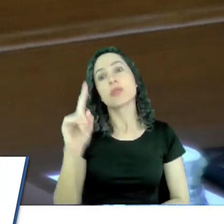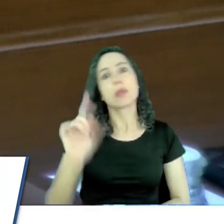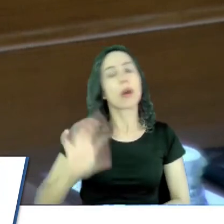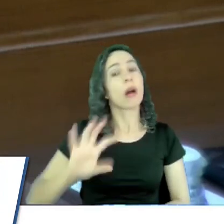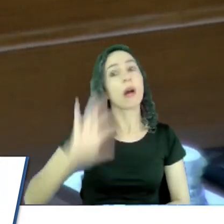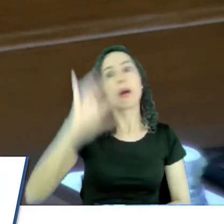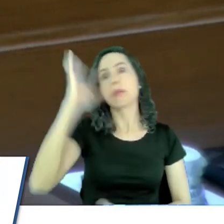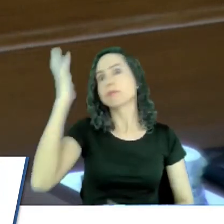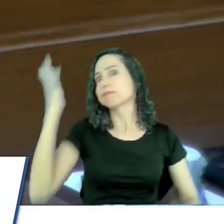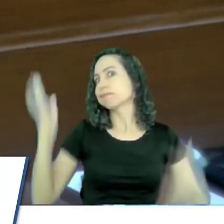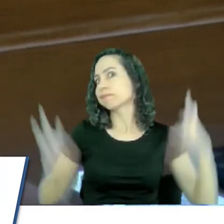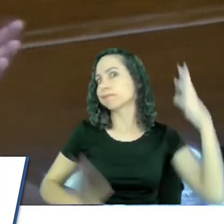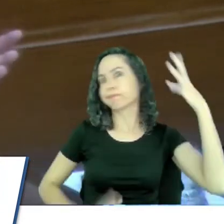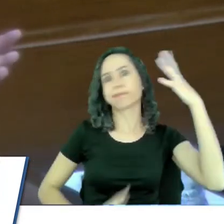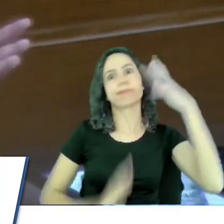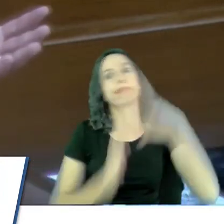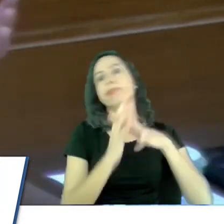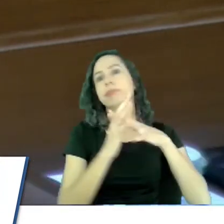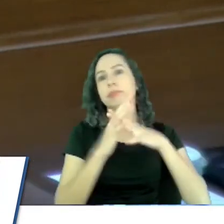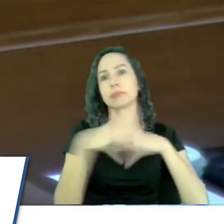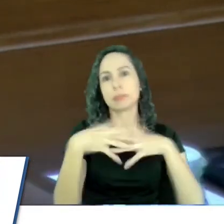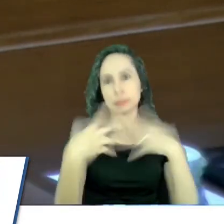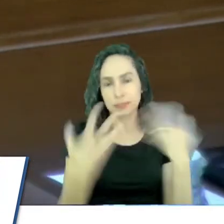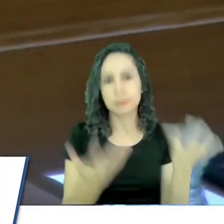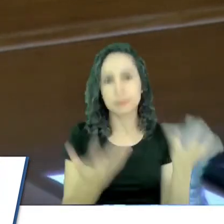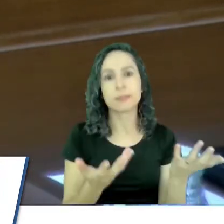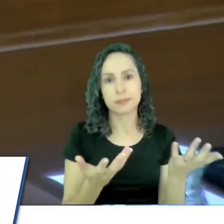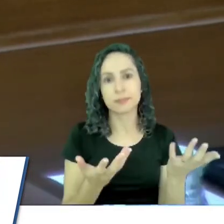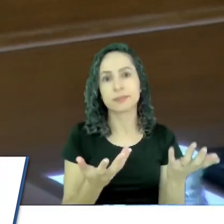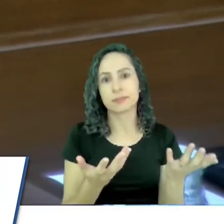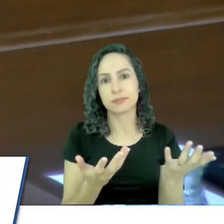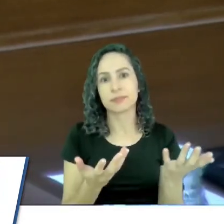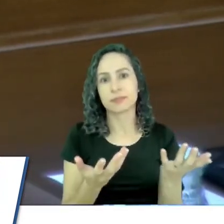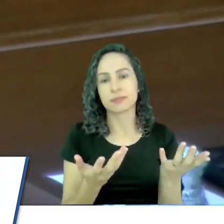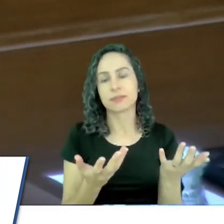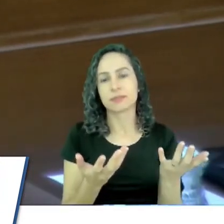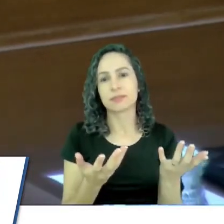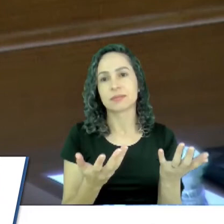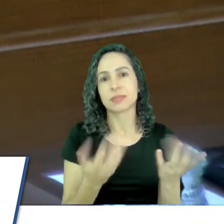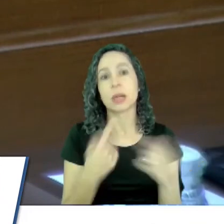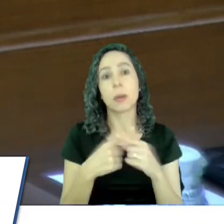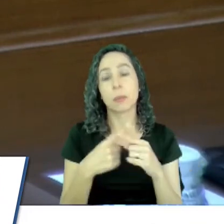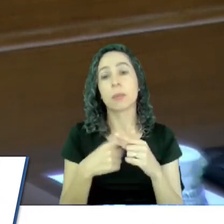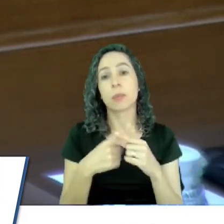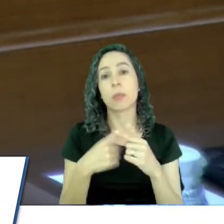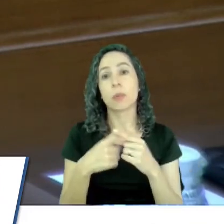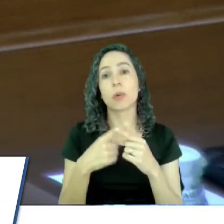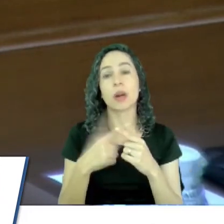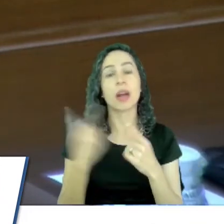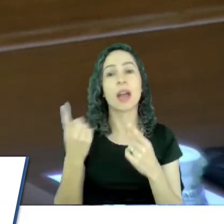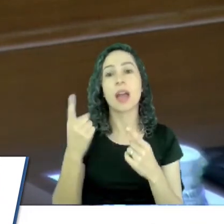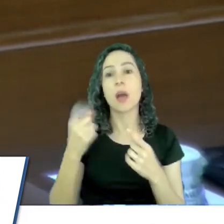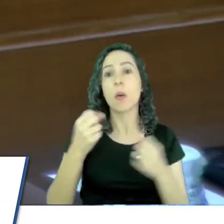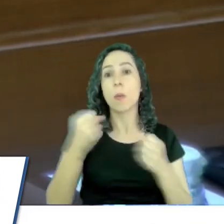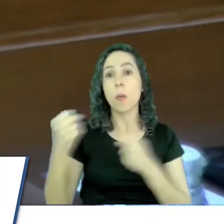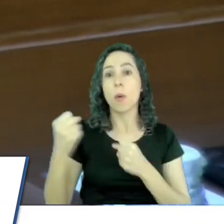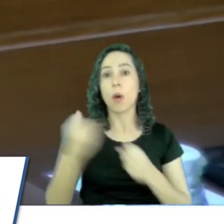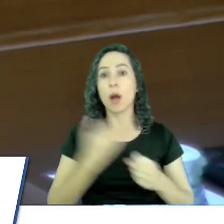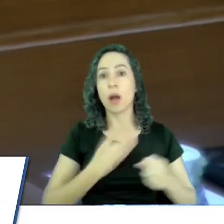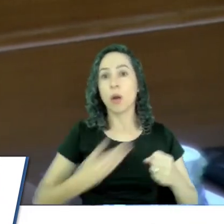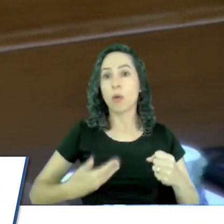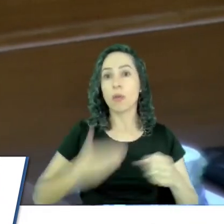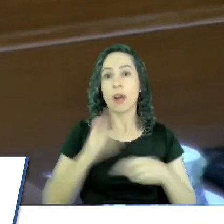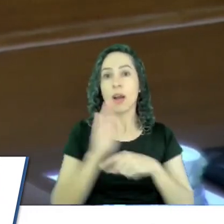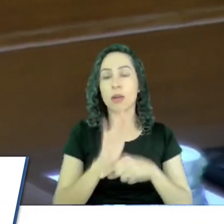vai acontecer, porque a questão do poder público, dos que envolvem ali, porque